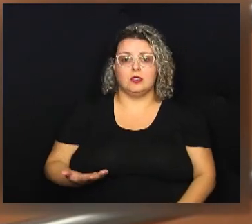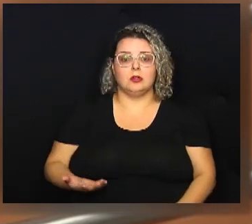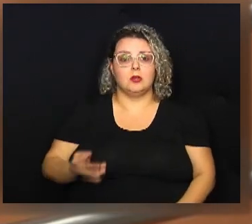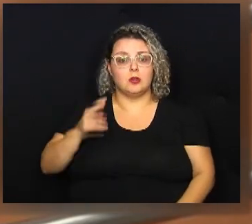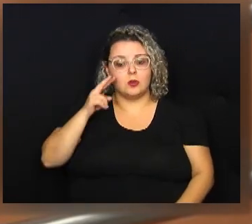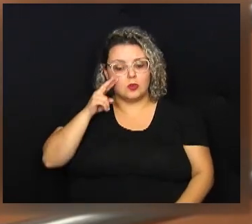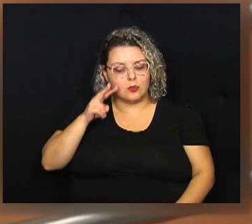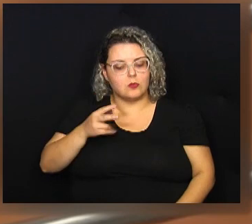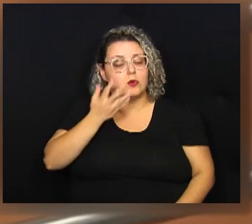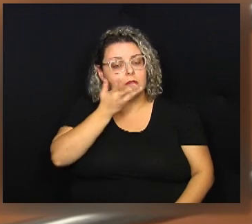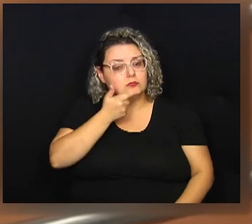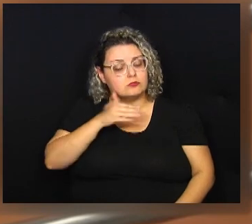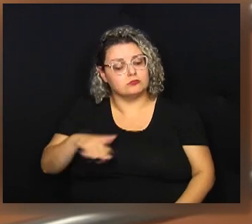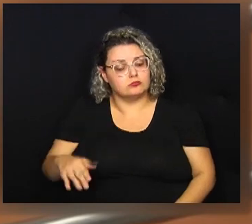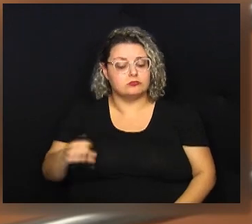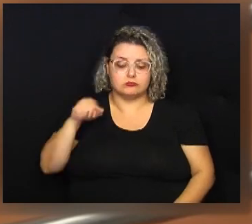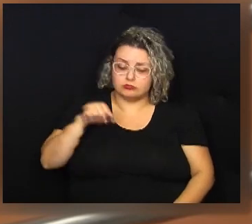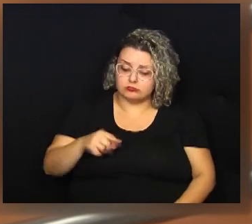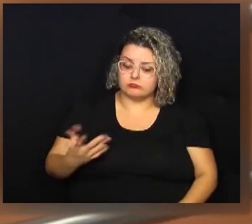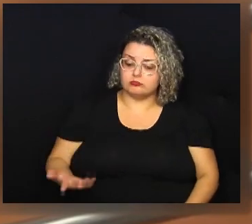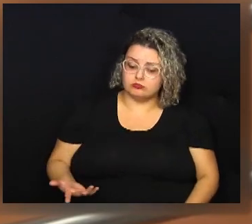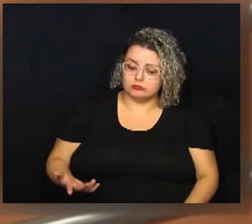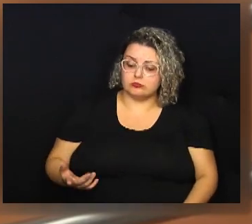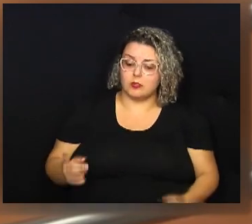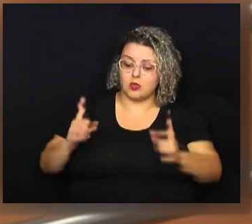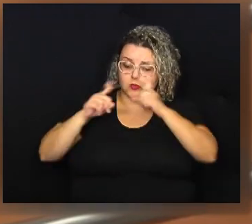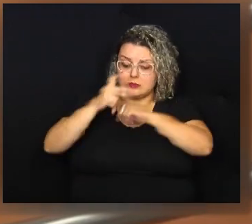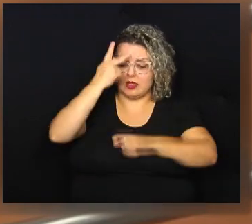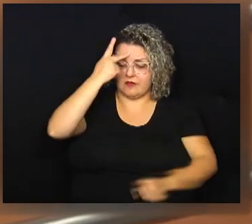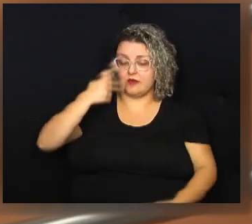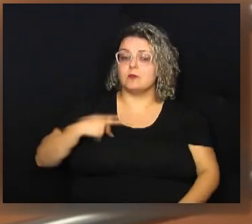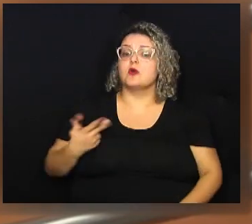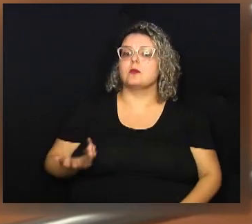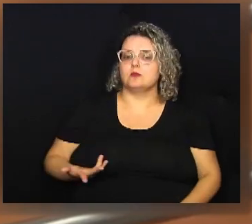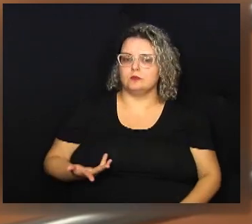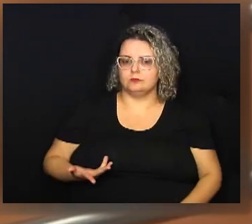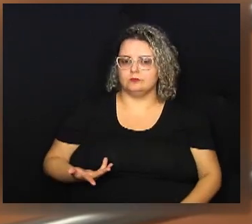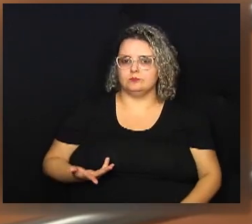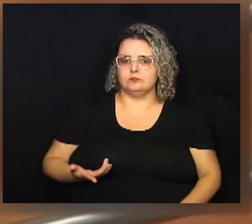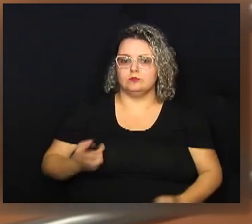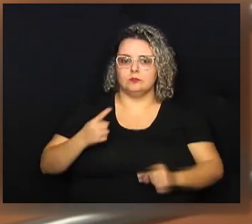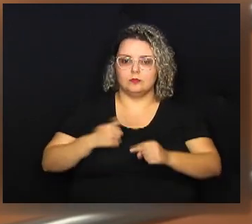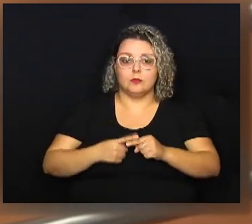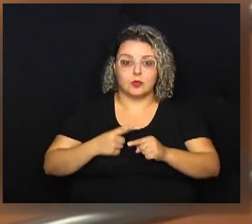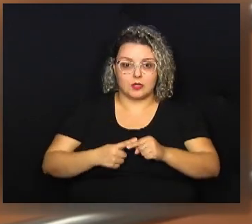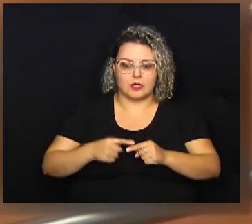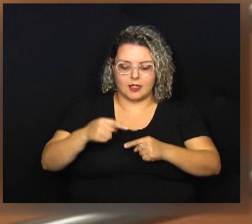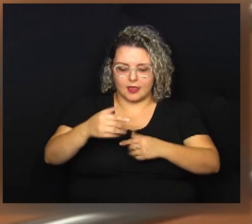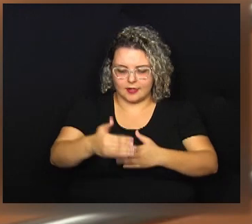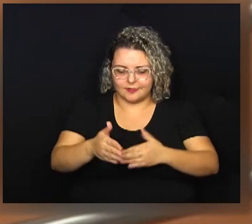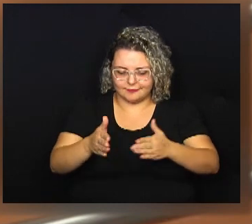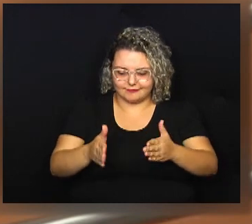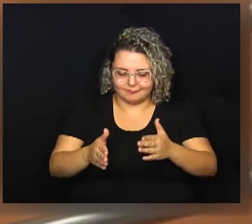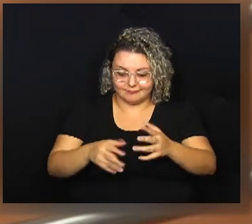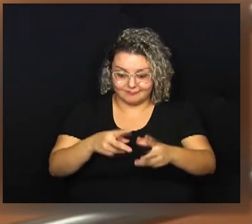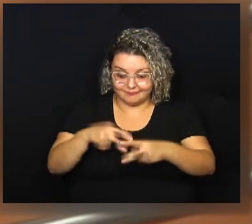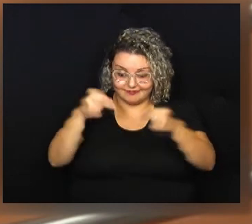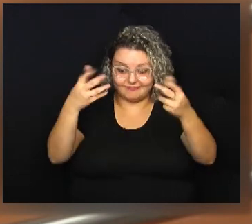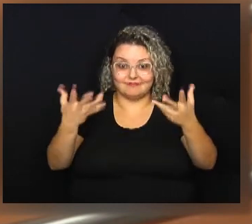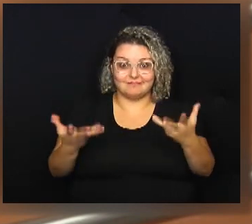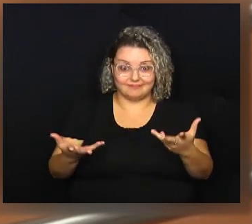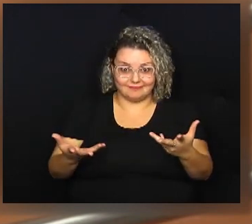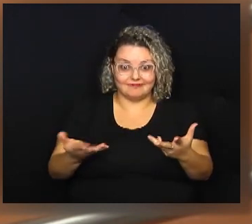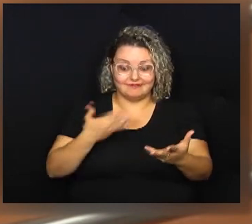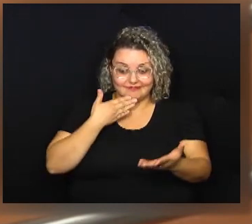sempre você olhar para a criança como um desafio para si mesmo. porque eles são uma caixinha de surpresa todos os